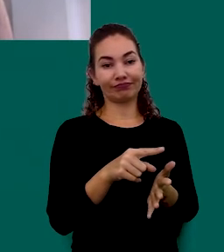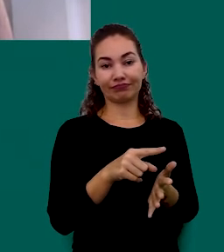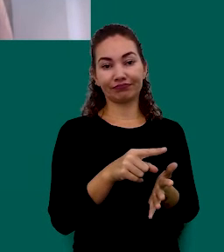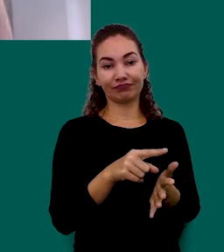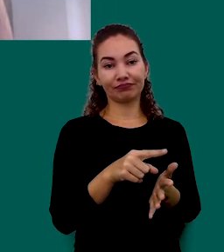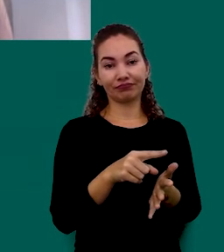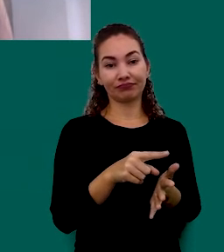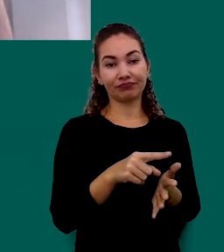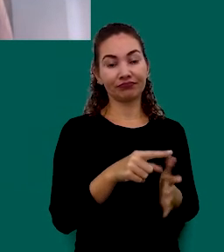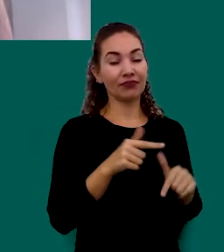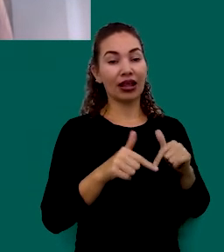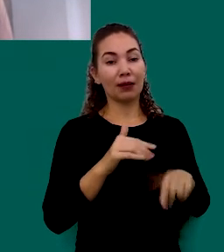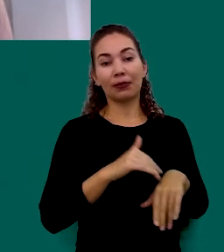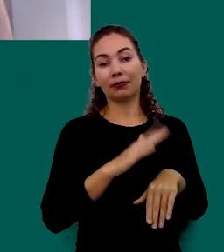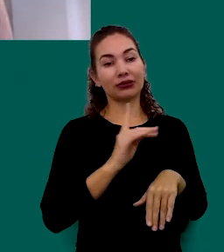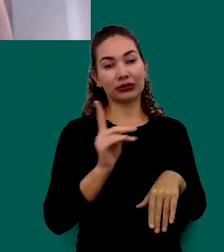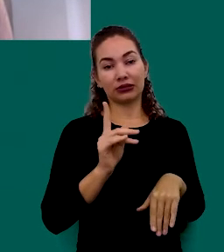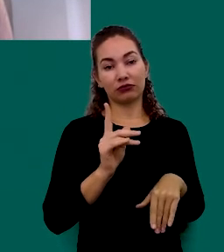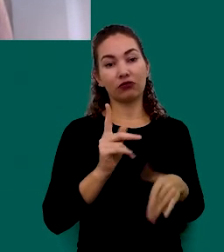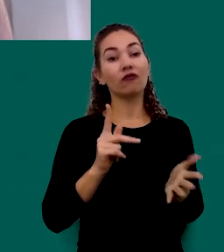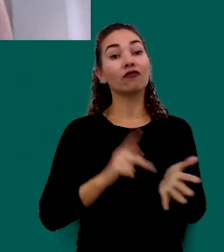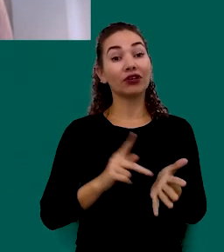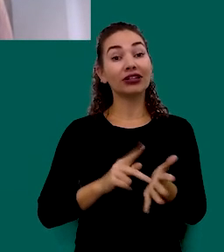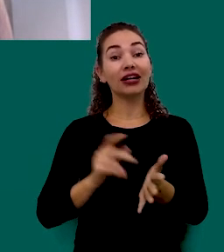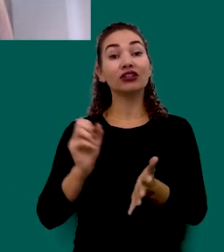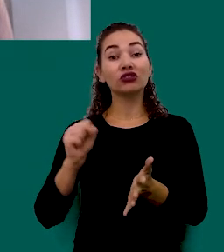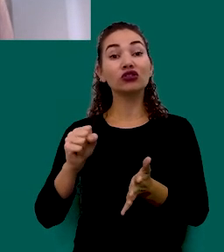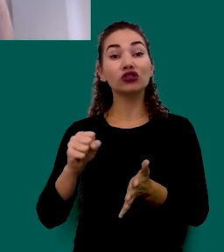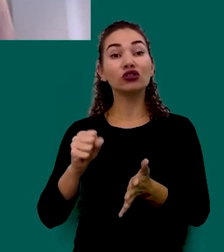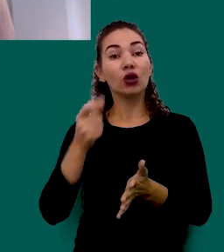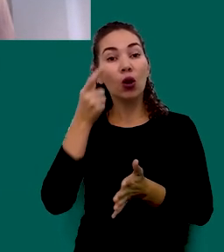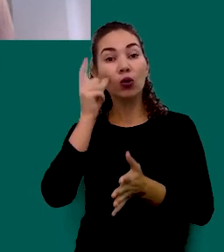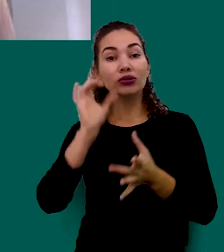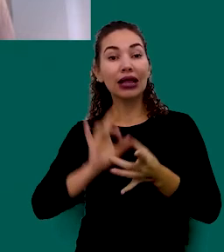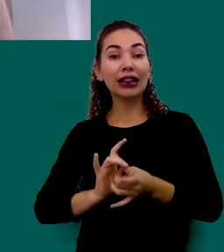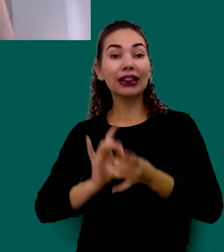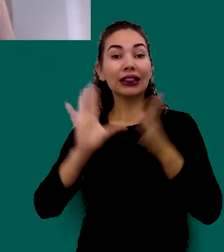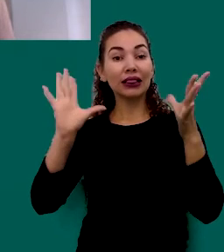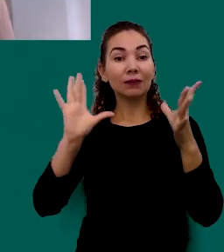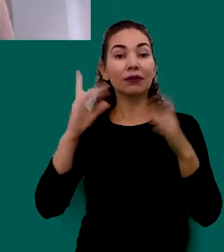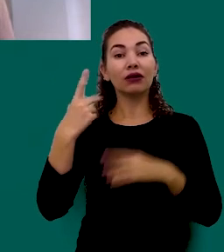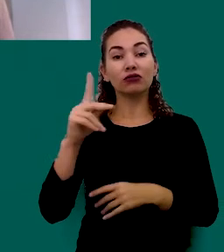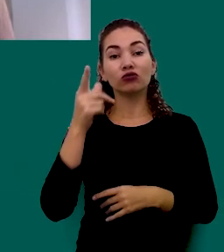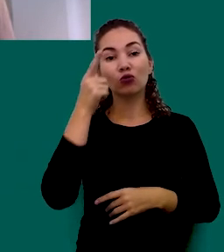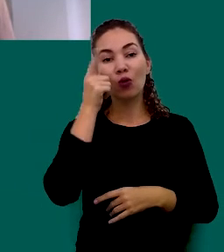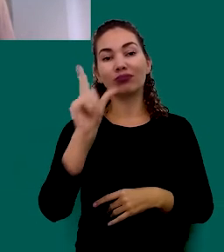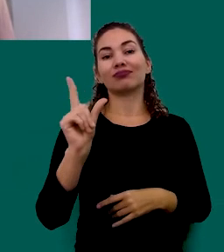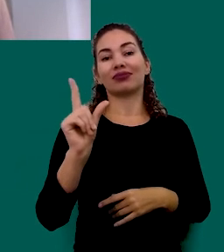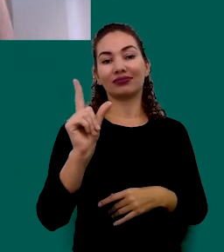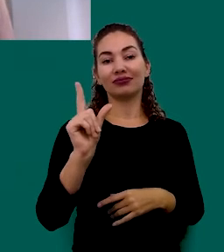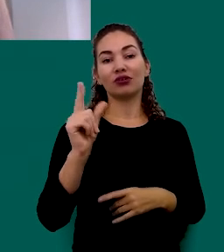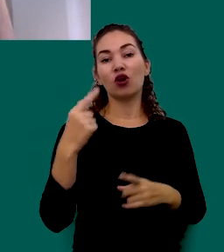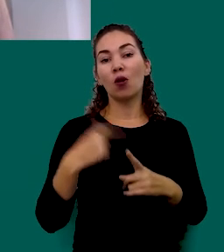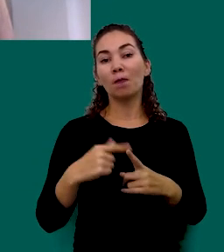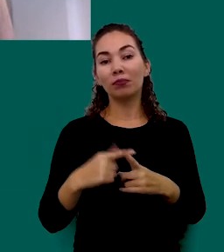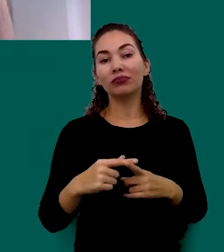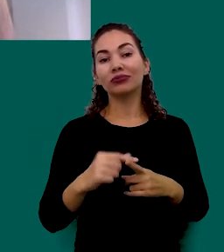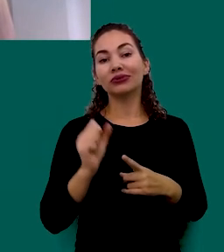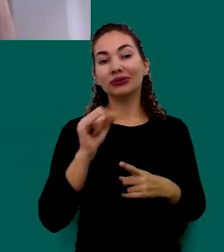Concretizar Em Um Trabalho A Mais E Sim Vai Se Concretizar Em Uma Liberdade Que Você Vai Adquirir Porque Na